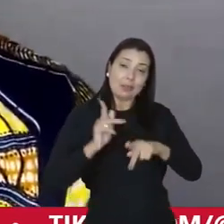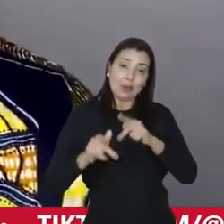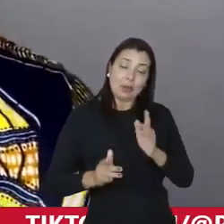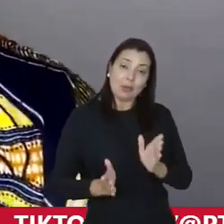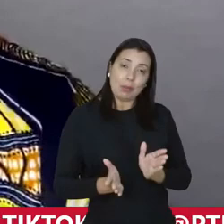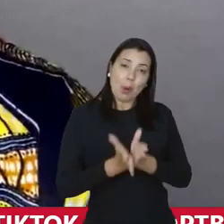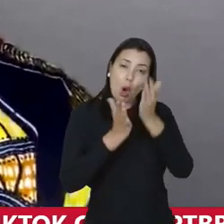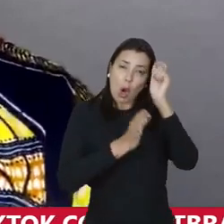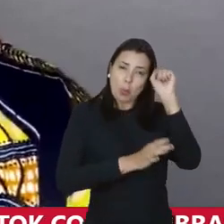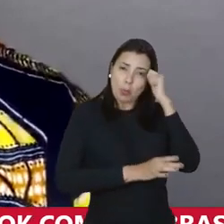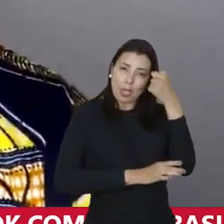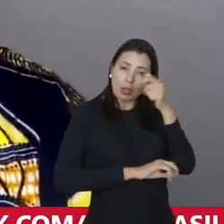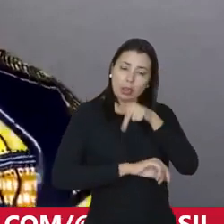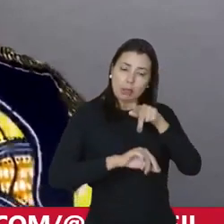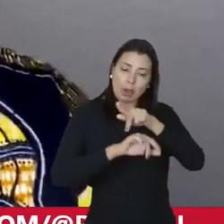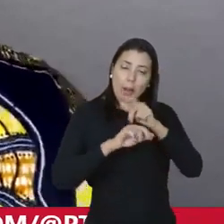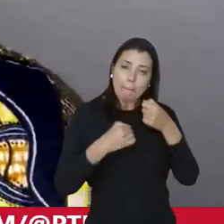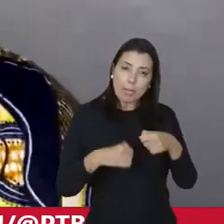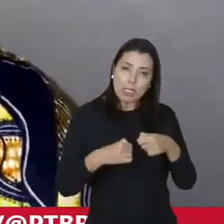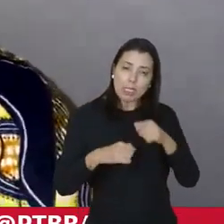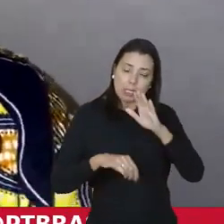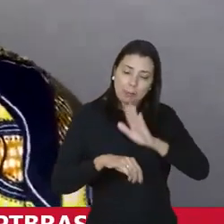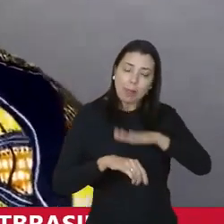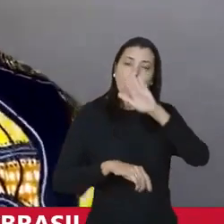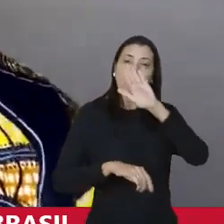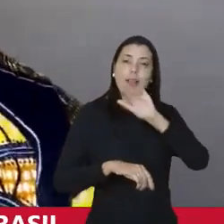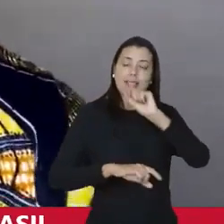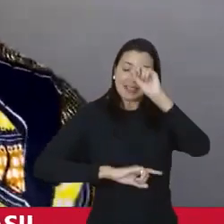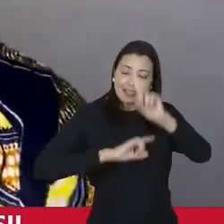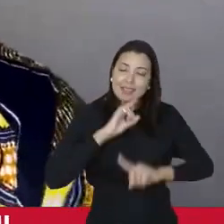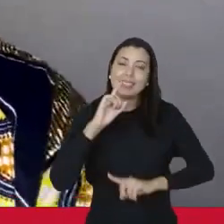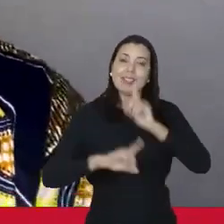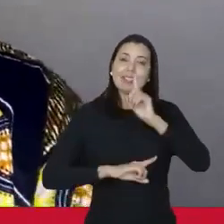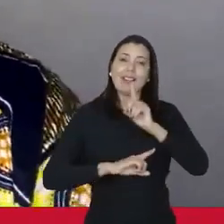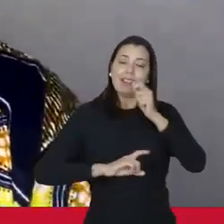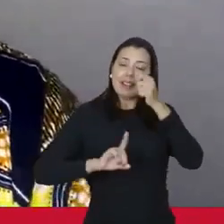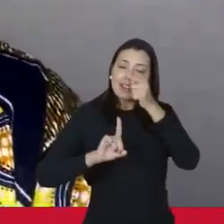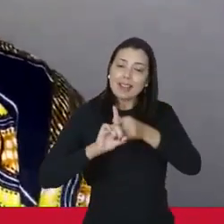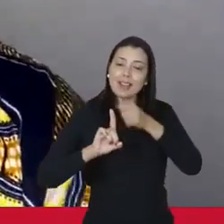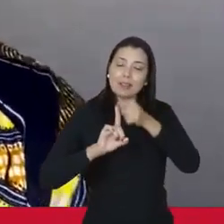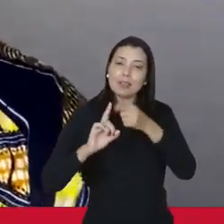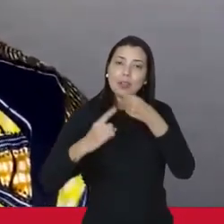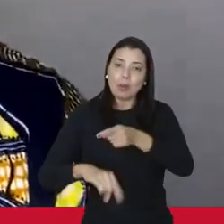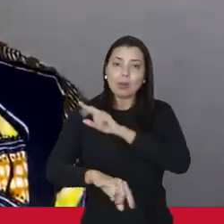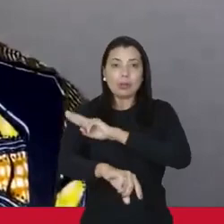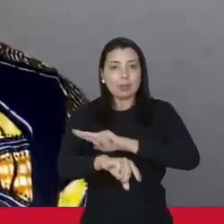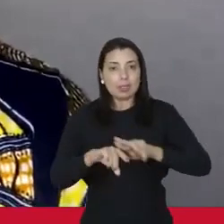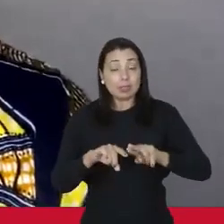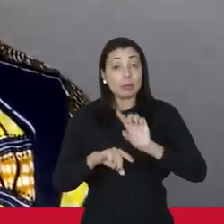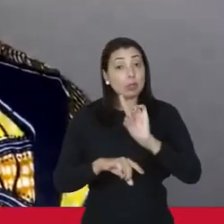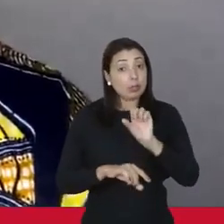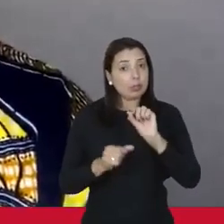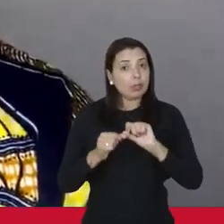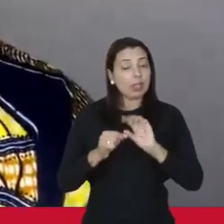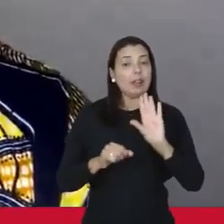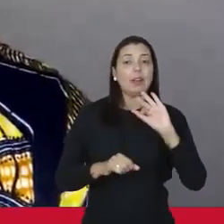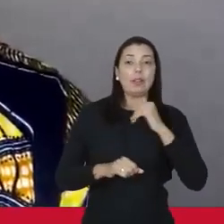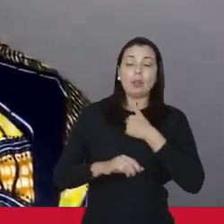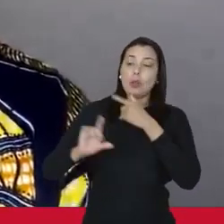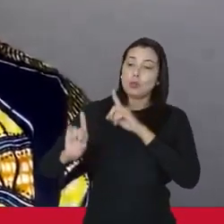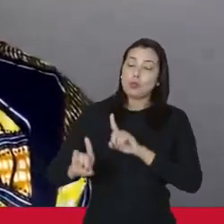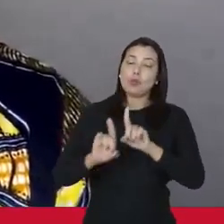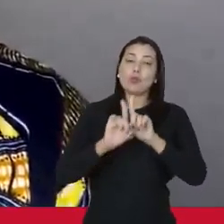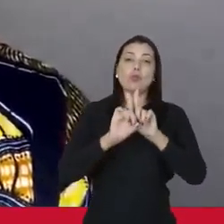e preto nesse país e que precisa ainda mais avançar nessa luta antirracista e a gente só vai fazer isso com os nossos